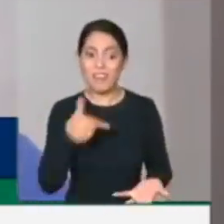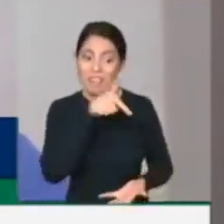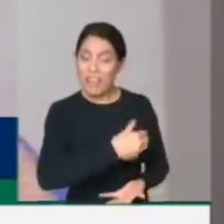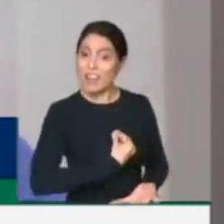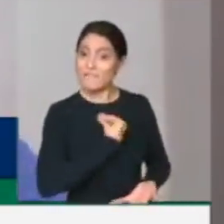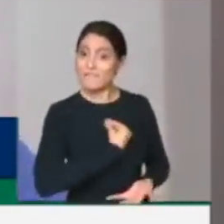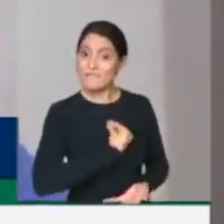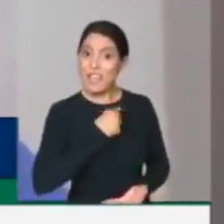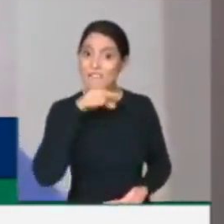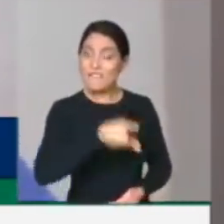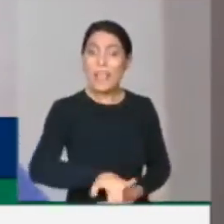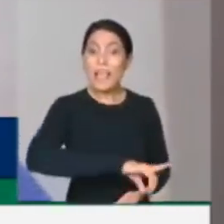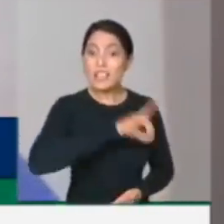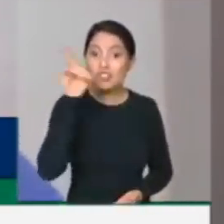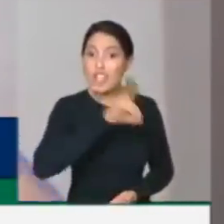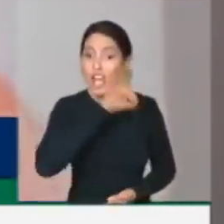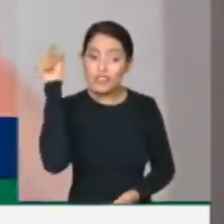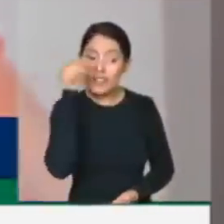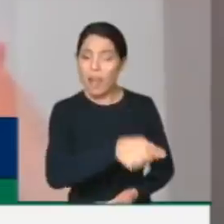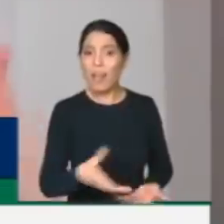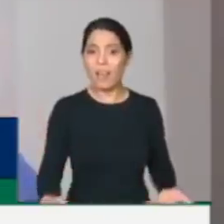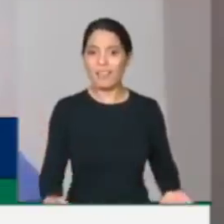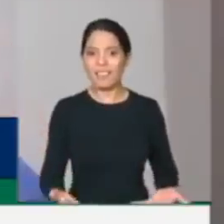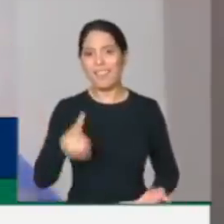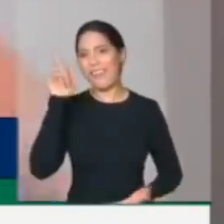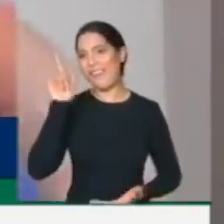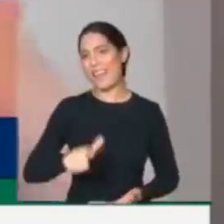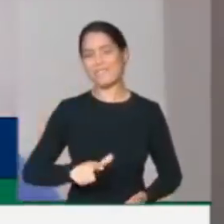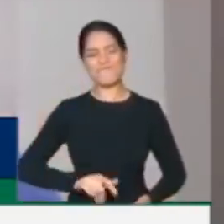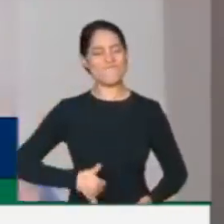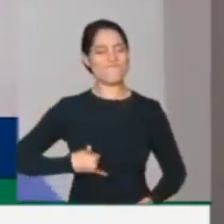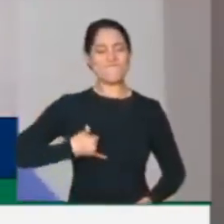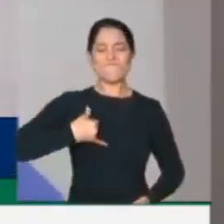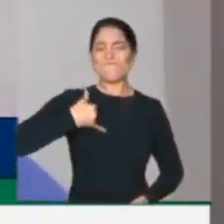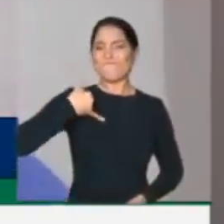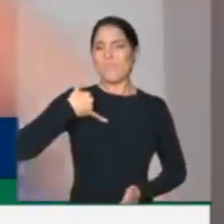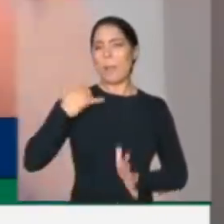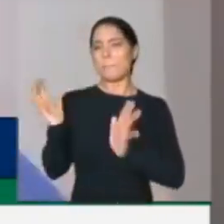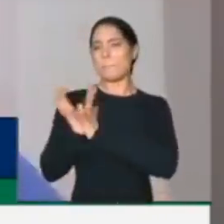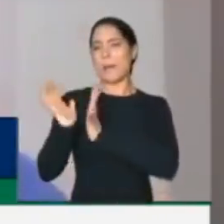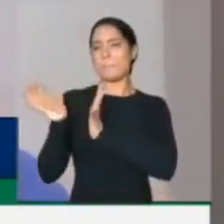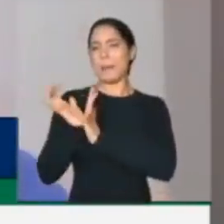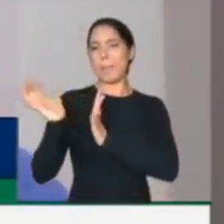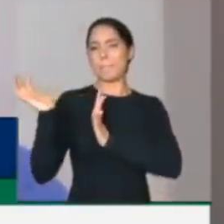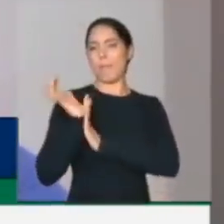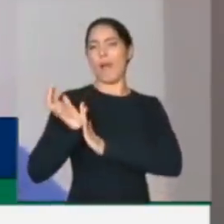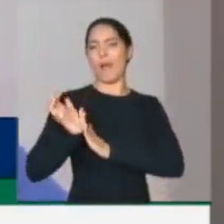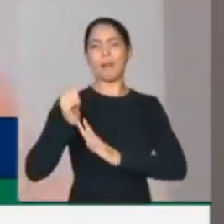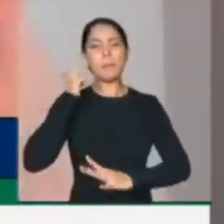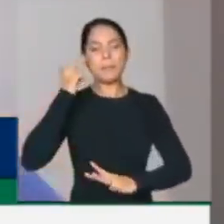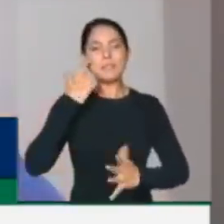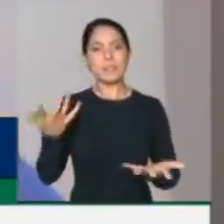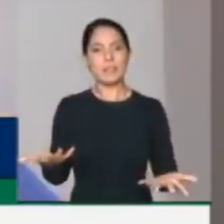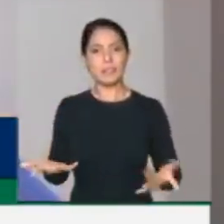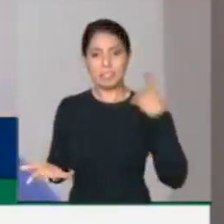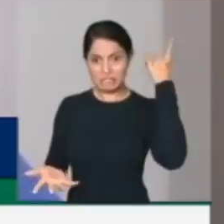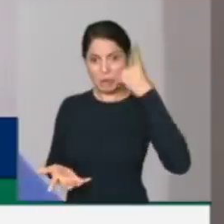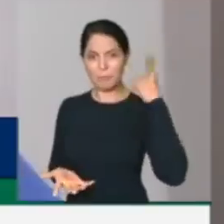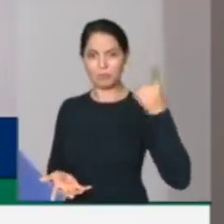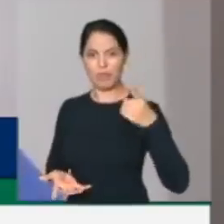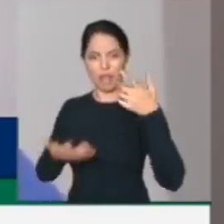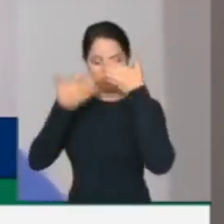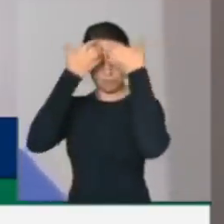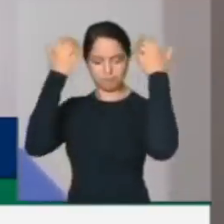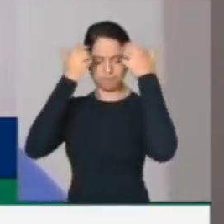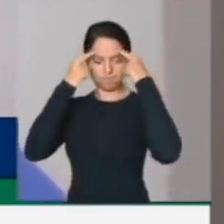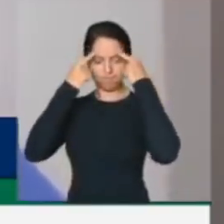vive na ponta, que está lá no dia a dia. É uma arrogância burocrática, uma ilusão de achar que deputado tem mente iluminada e que sabe mais do que o